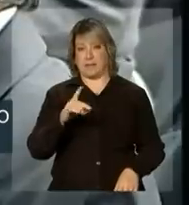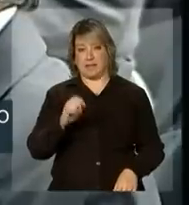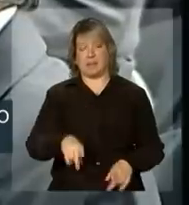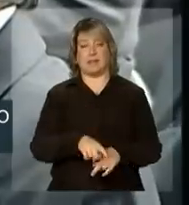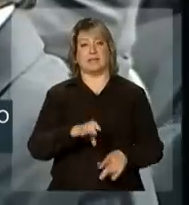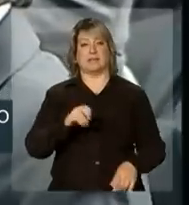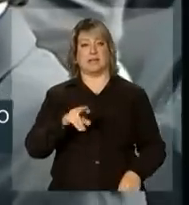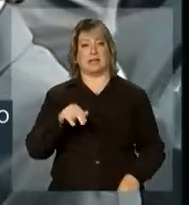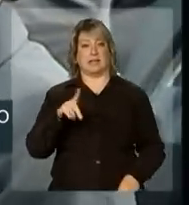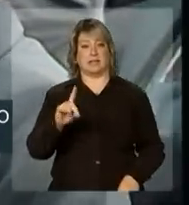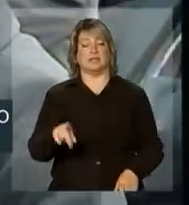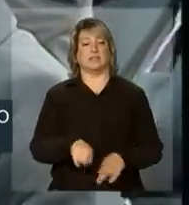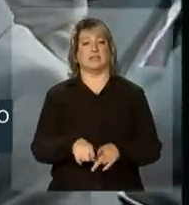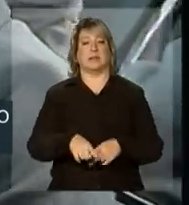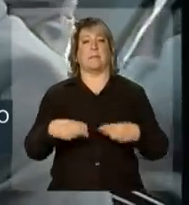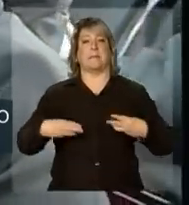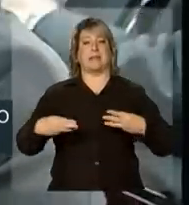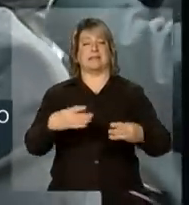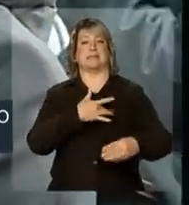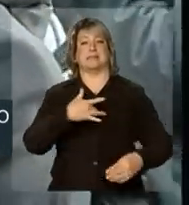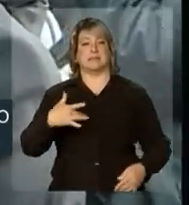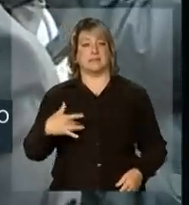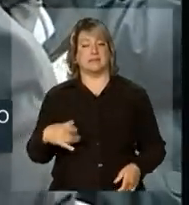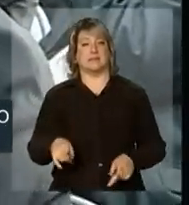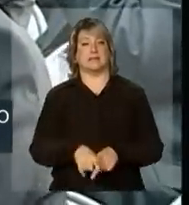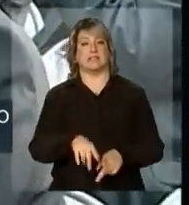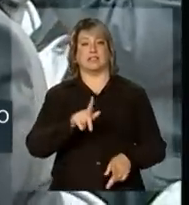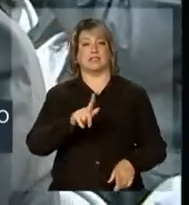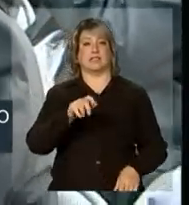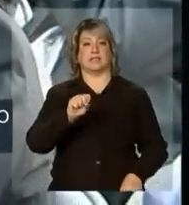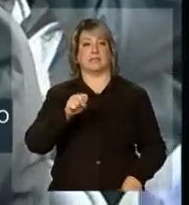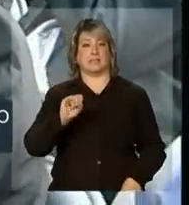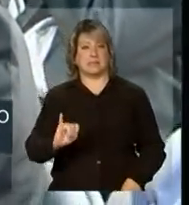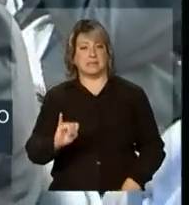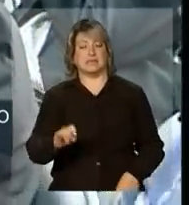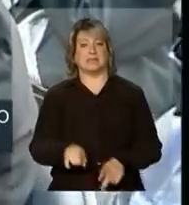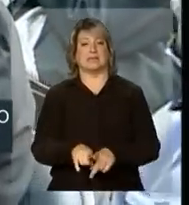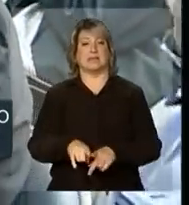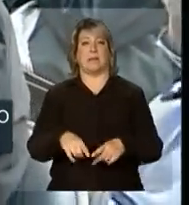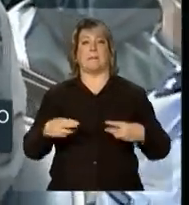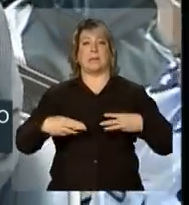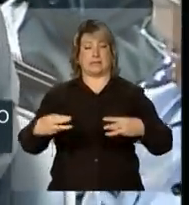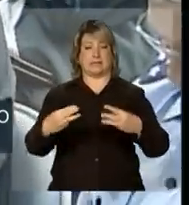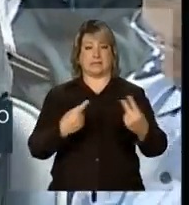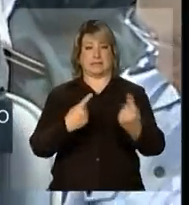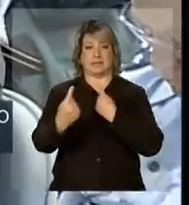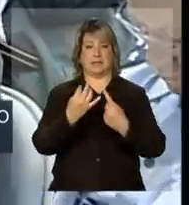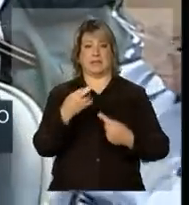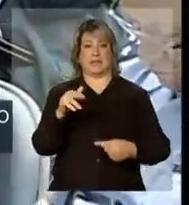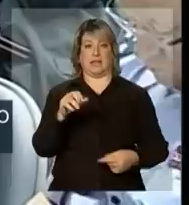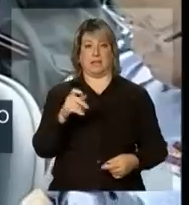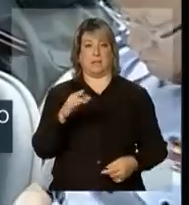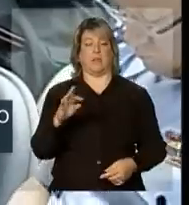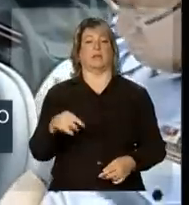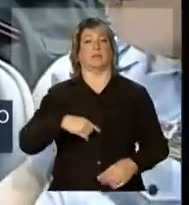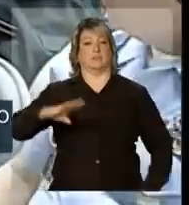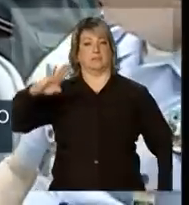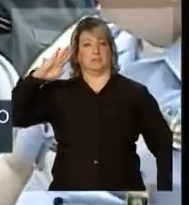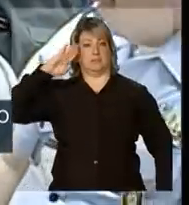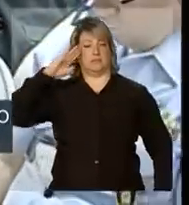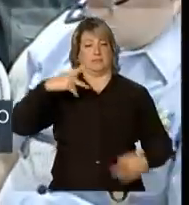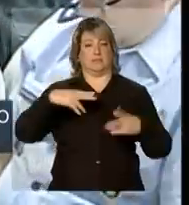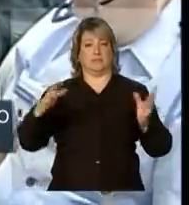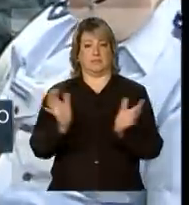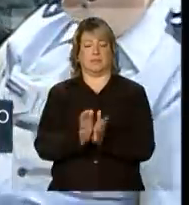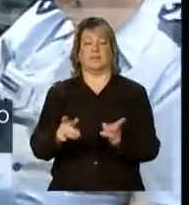o Ministério da Saúde, o GSI, o Ministério dos Transportes, as Forças Armadas e a